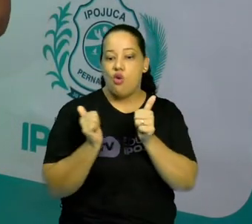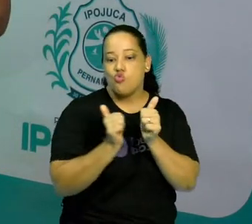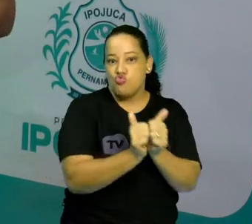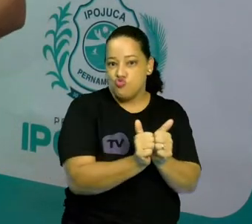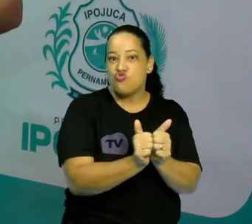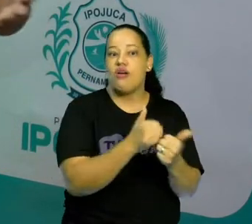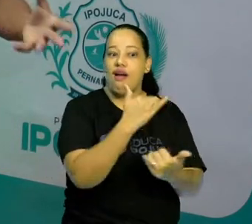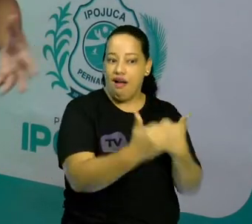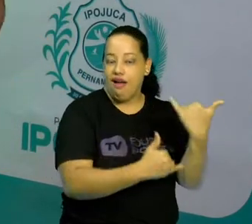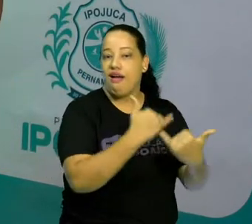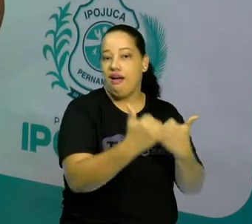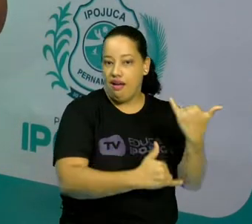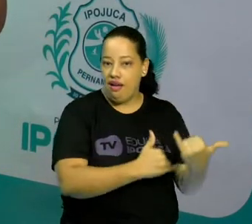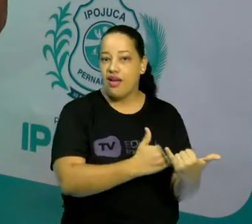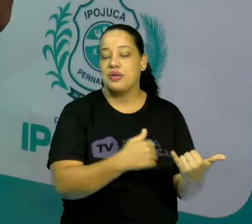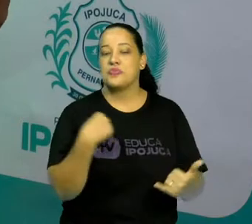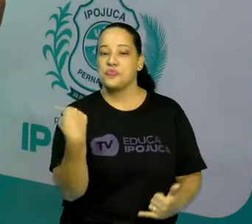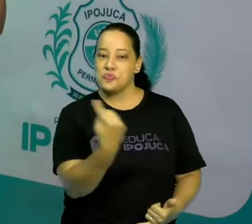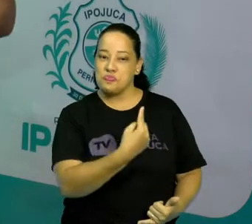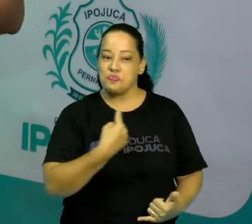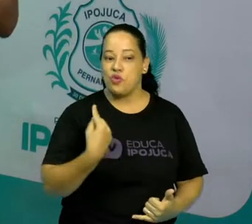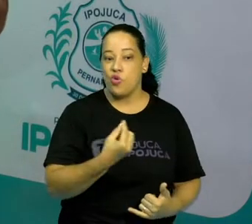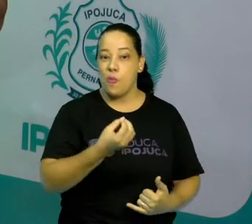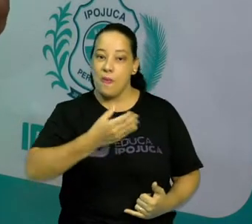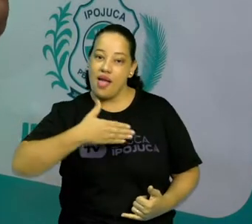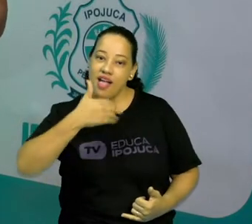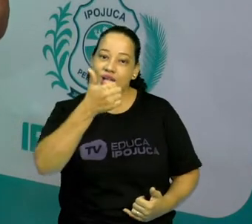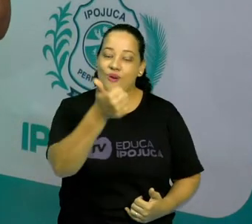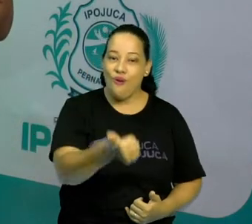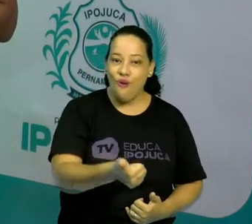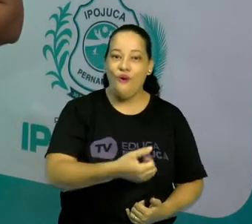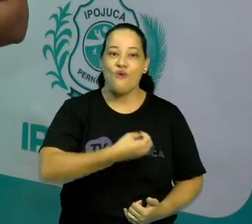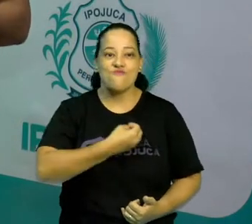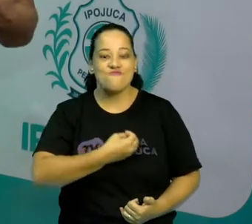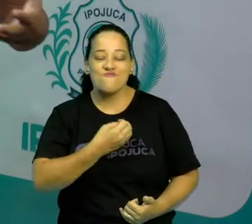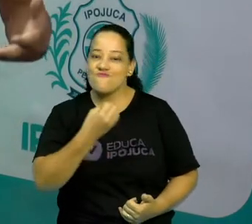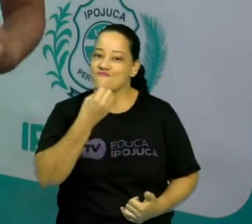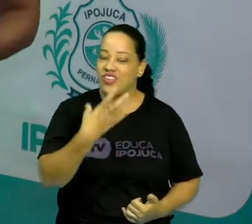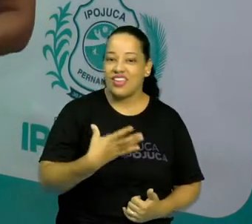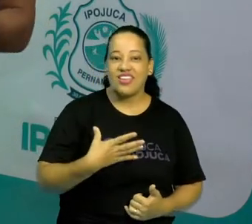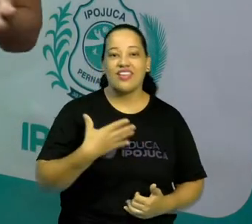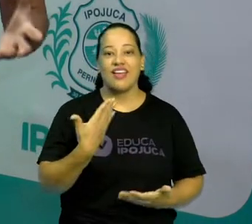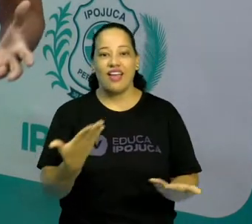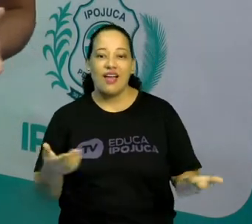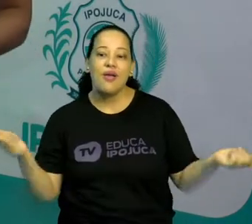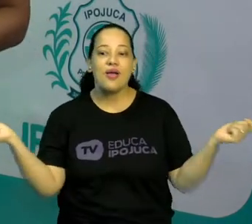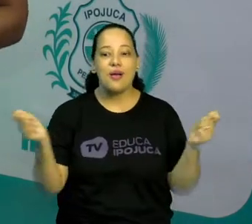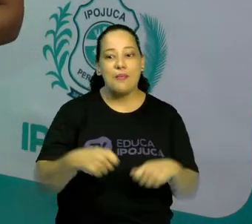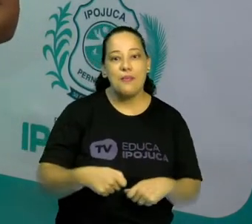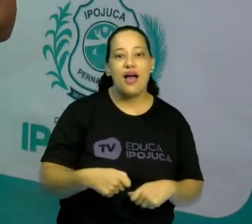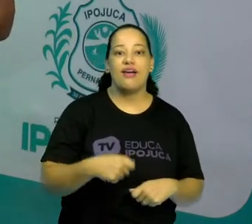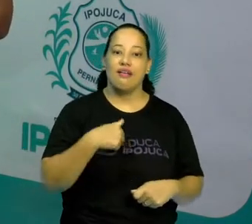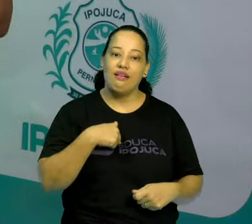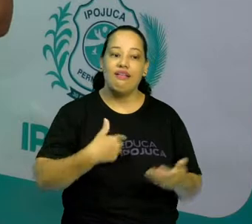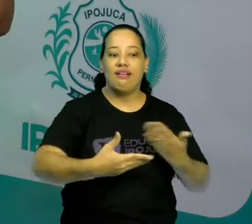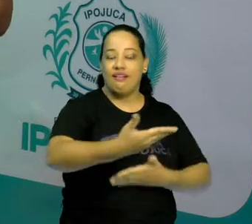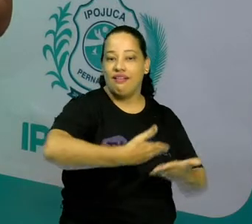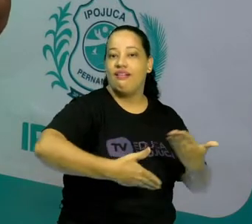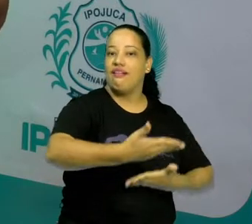tornando-nos pessoas melhores, pessoas mais capazes de conviver em sociedade.